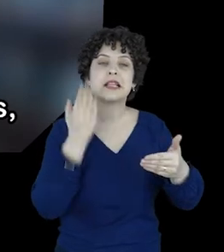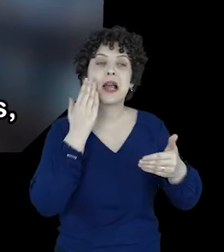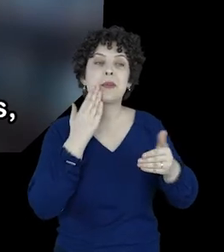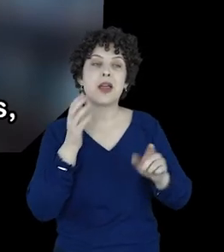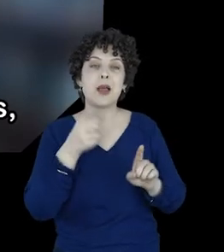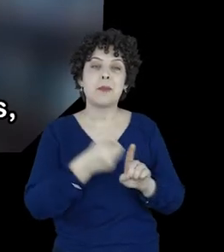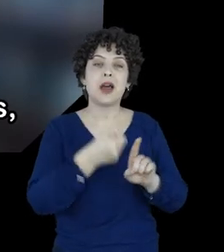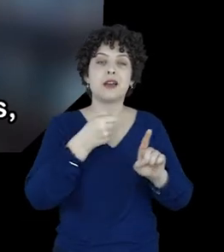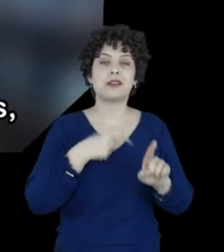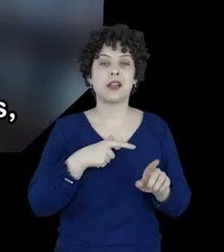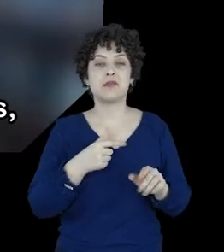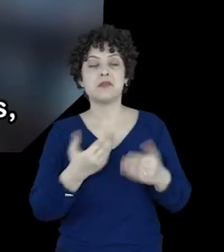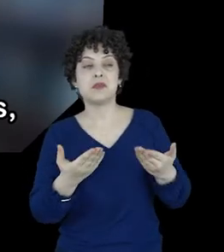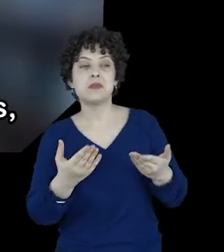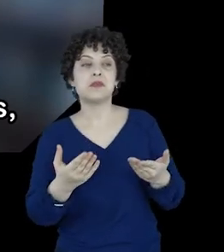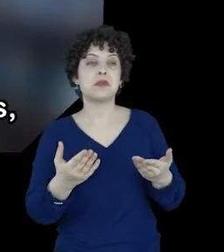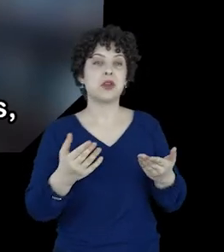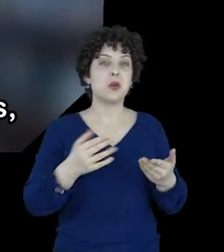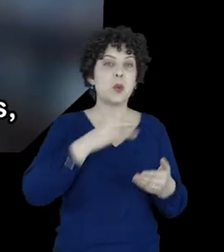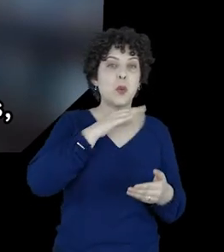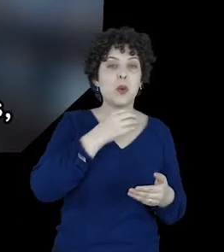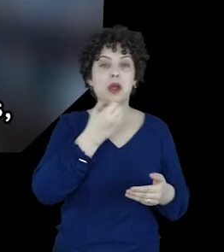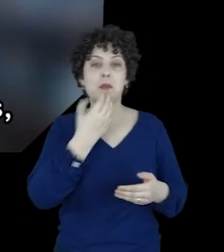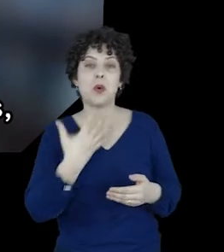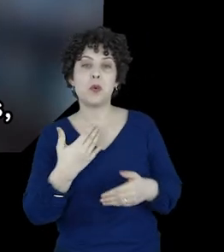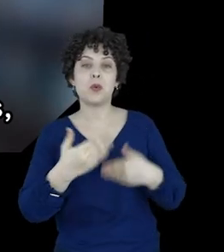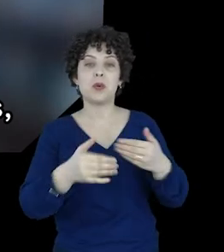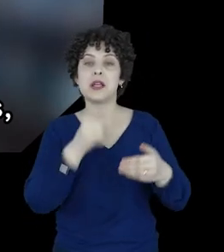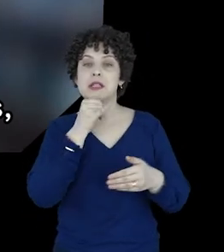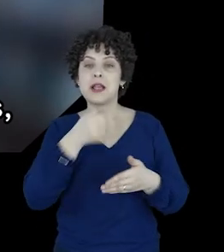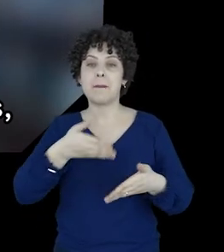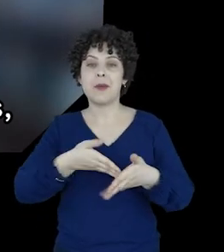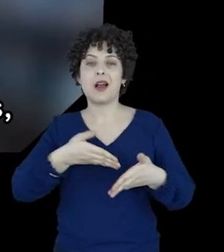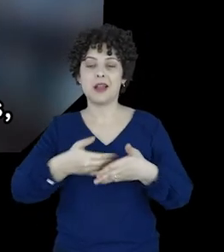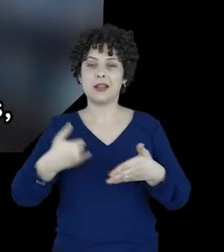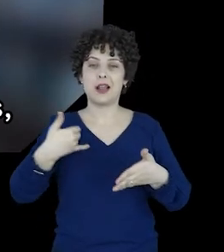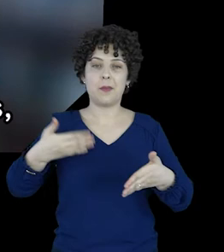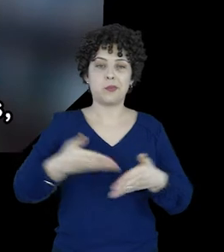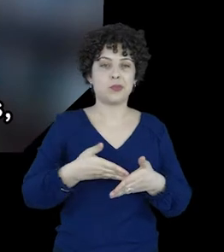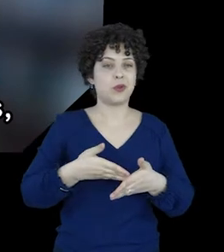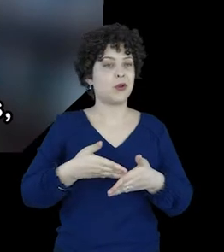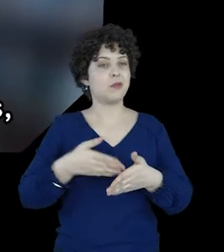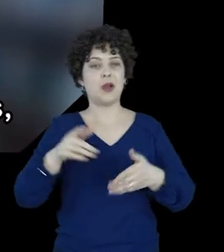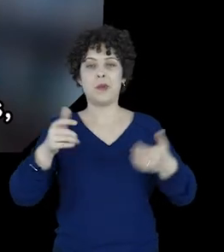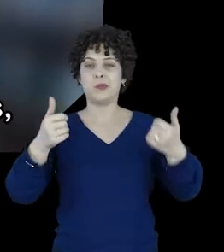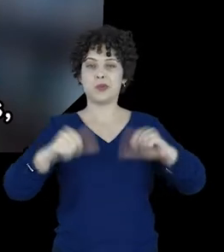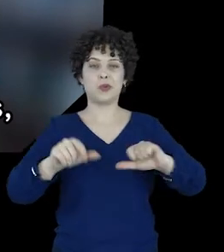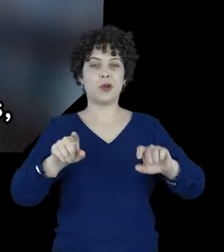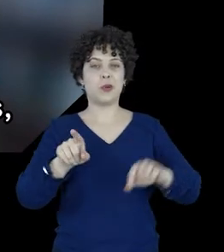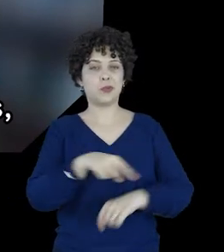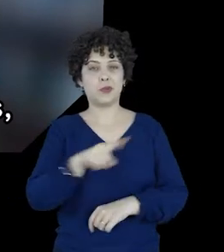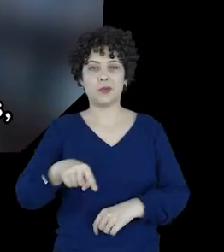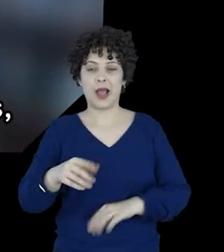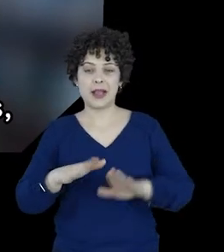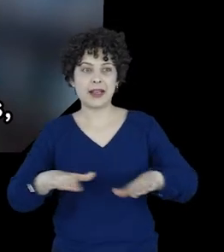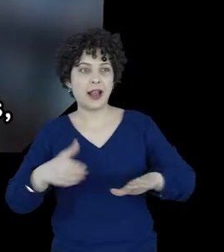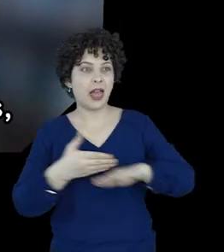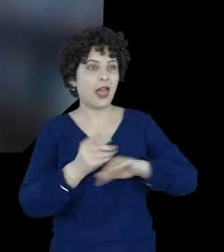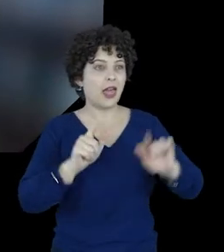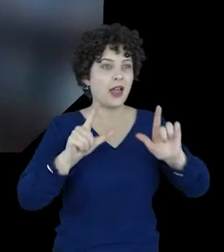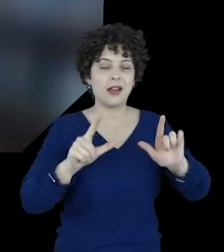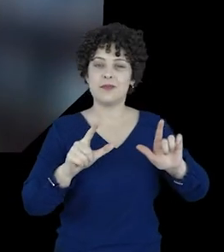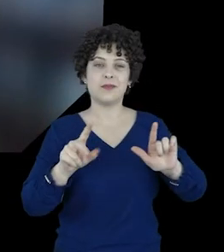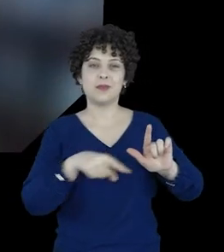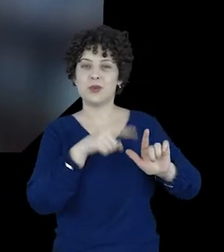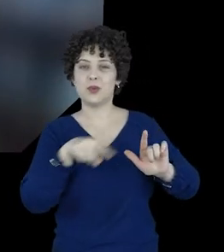saberemos se há consequências imprevistas ou adversas, como a instalação de barreiras de idade que reduzam serviços acessíveis às crianças, e, com o tempo,